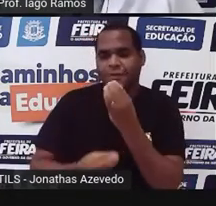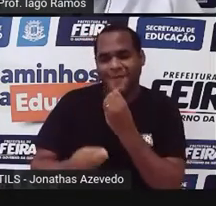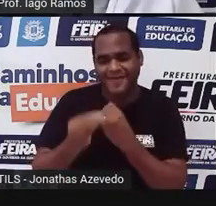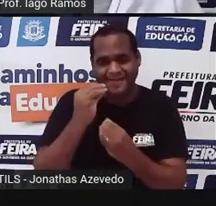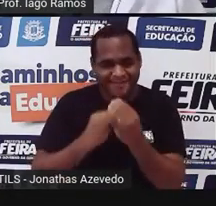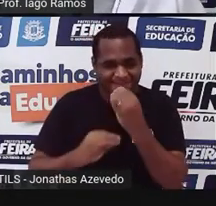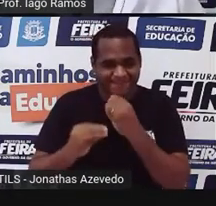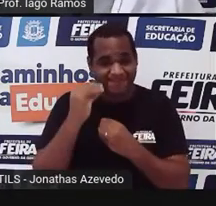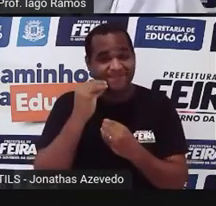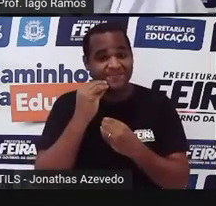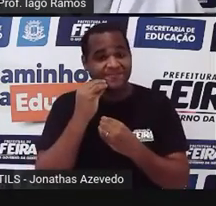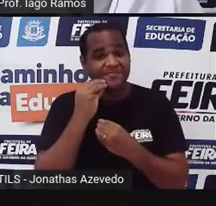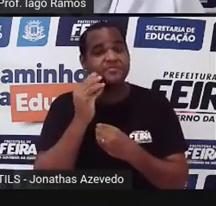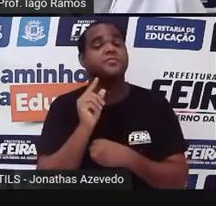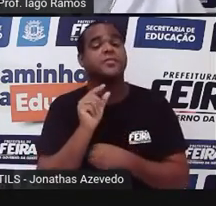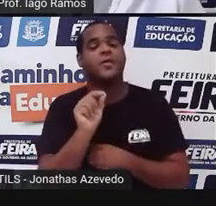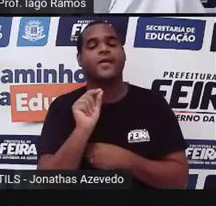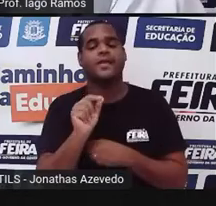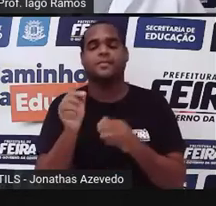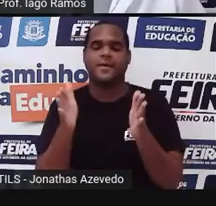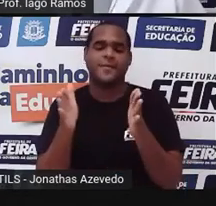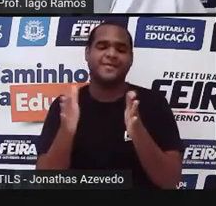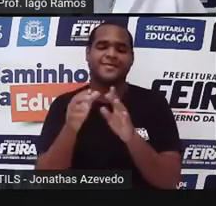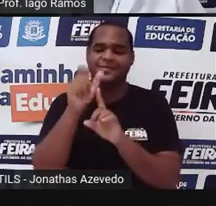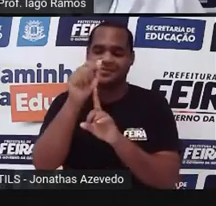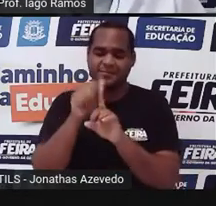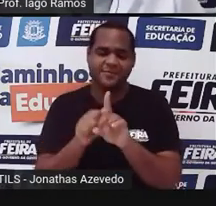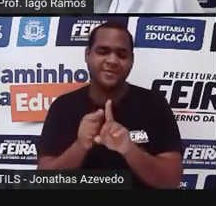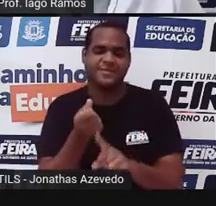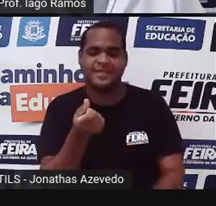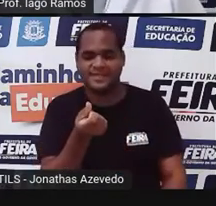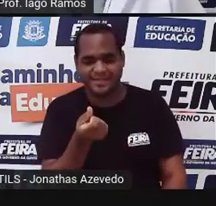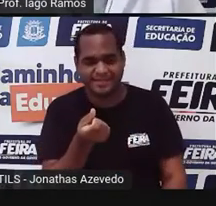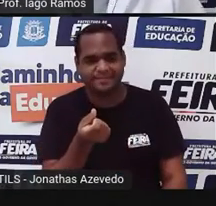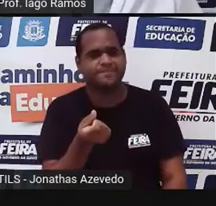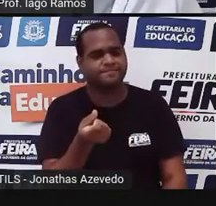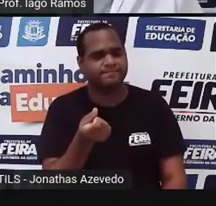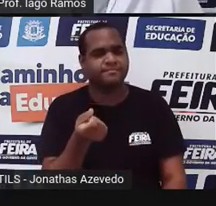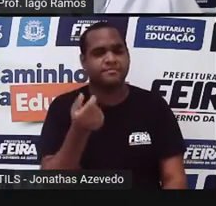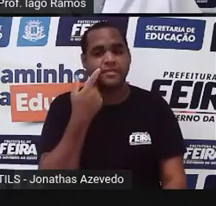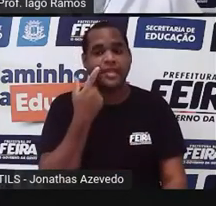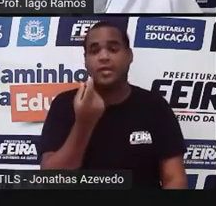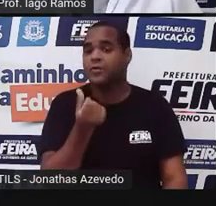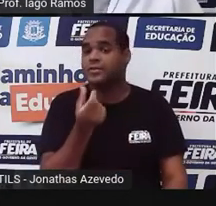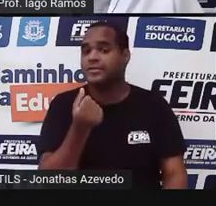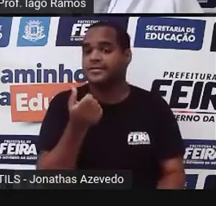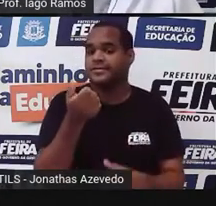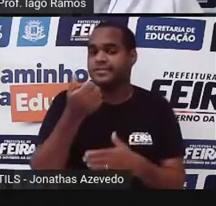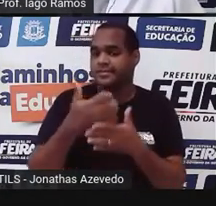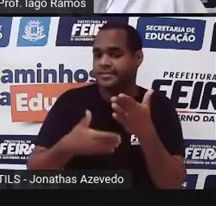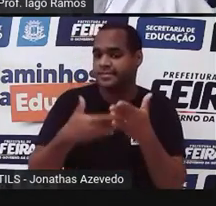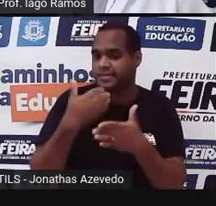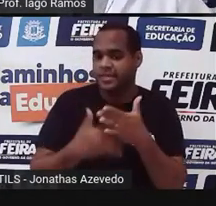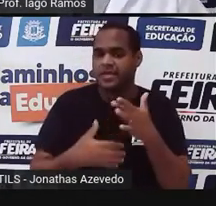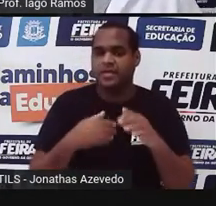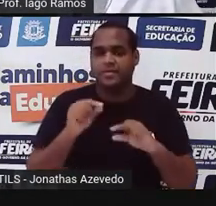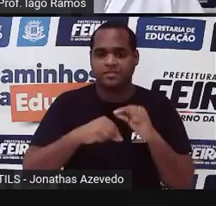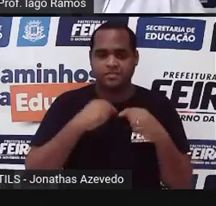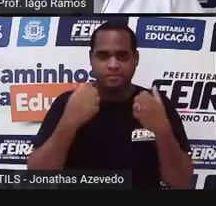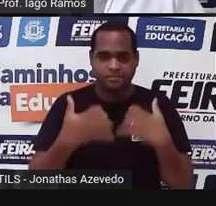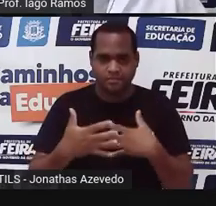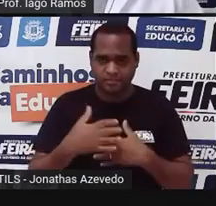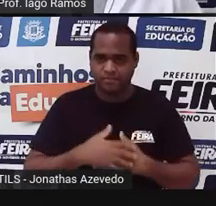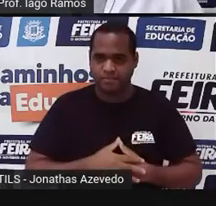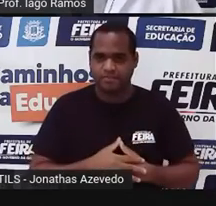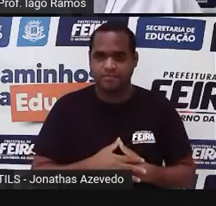durante seis meses. Olha só, para ver como é que a gente está gastando o nosso dinheiro com a alimentação. Mas, vamos ver,